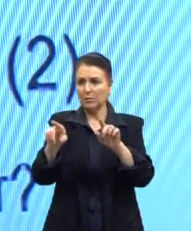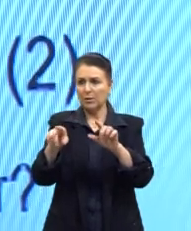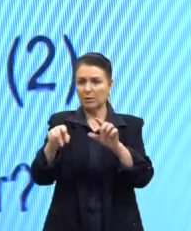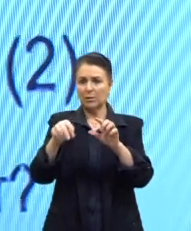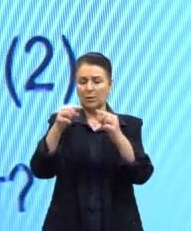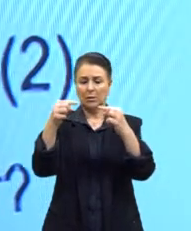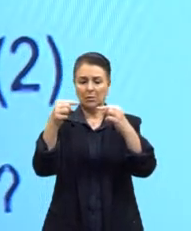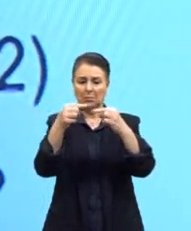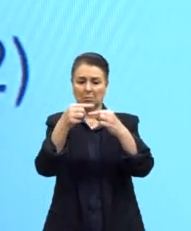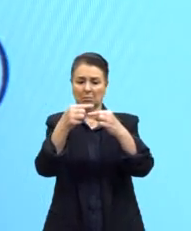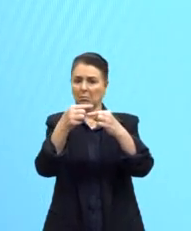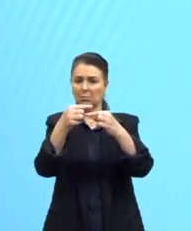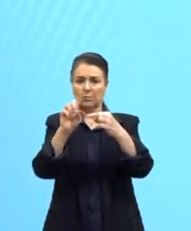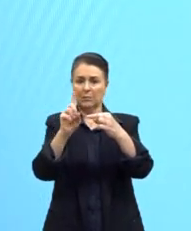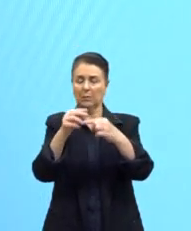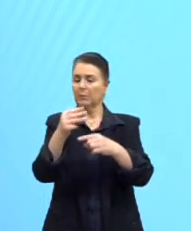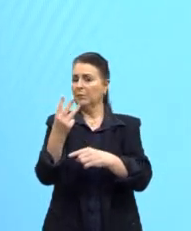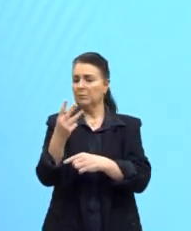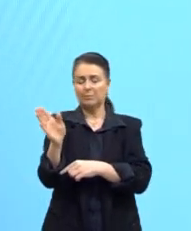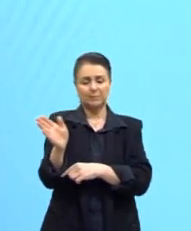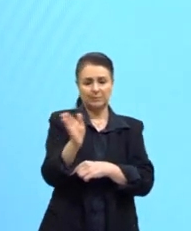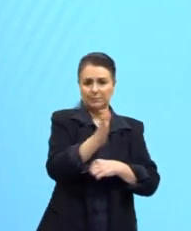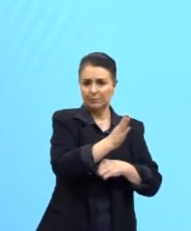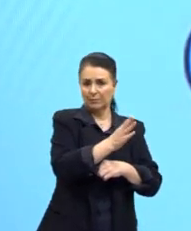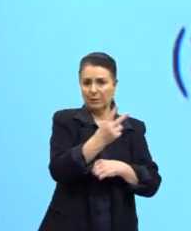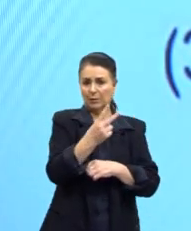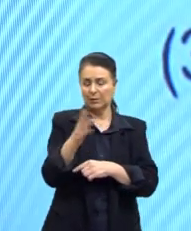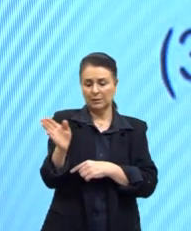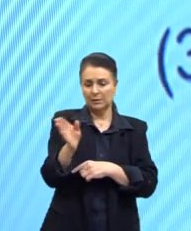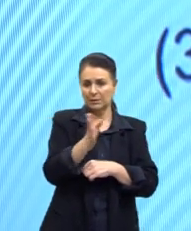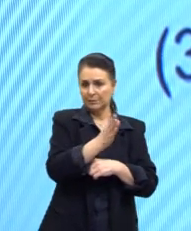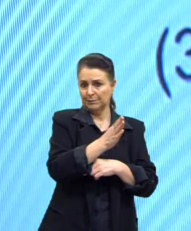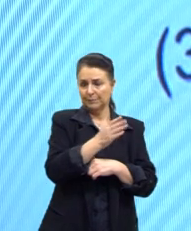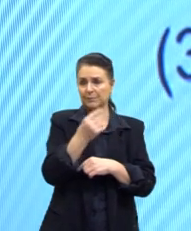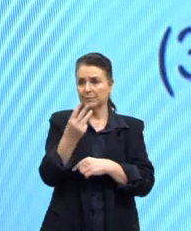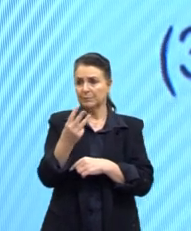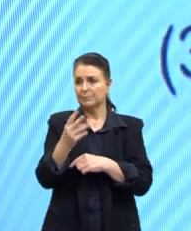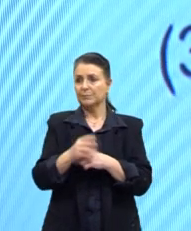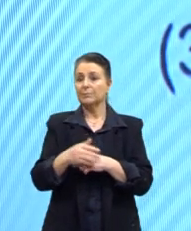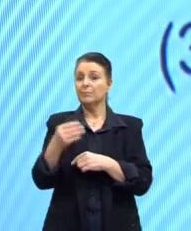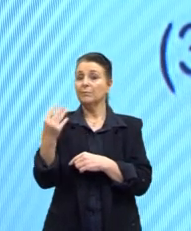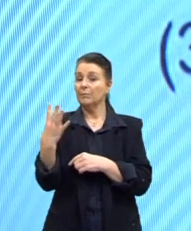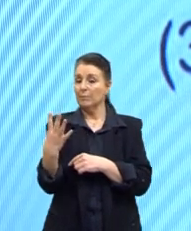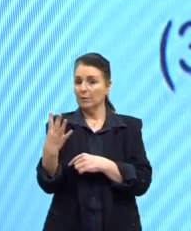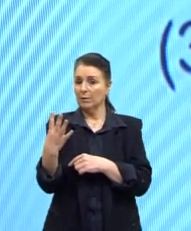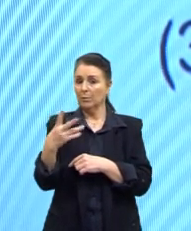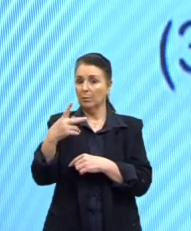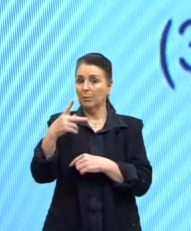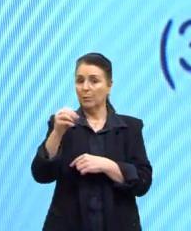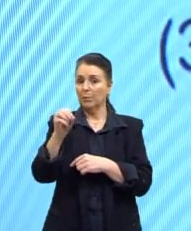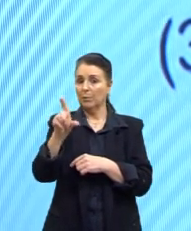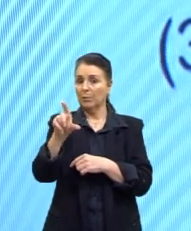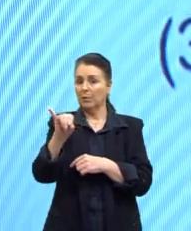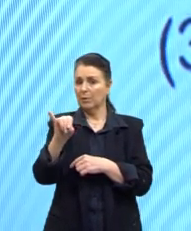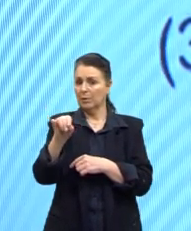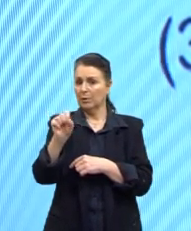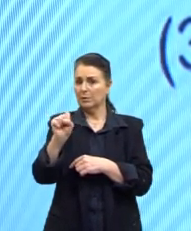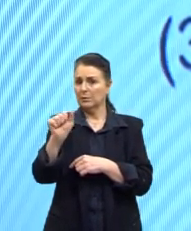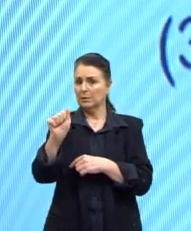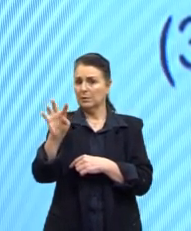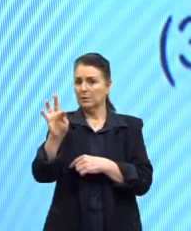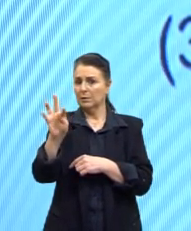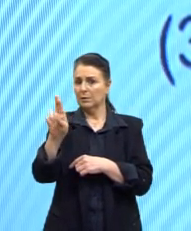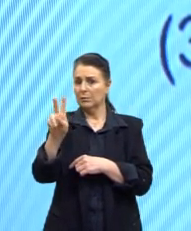Extra aqui. Então, a 3 também não é. A 2 e a 3 já descartamos. A 4 é poliissaturada? Sim, né? Quando